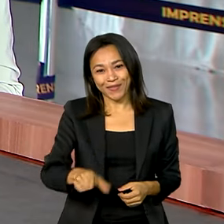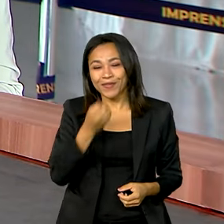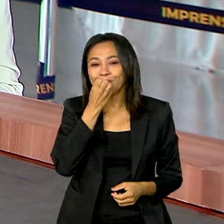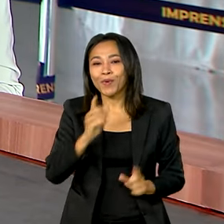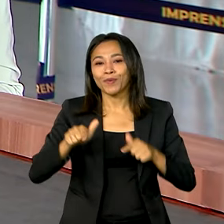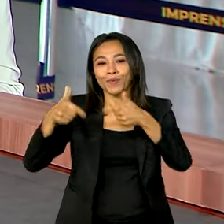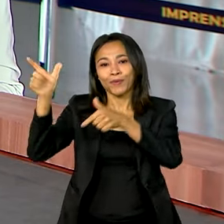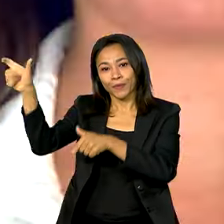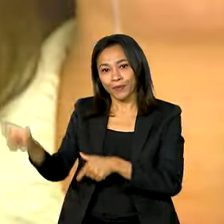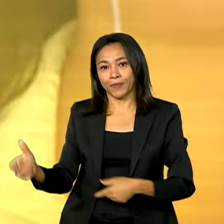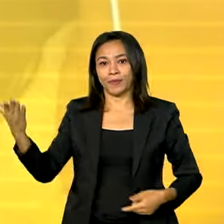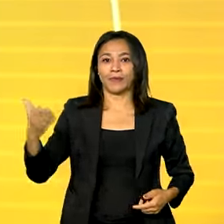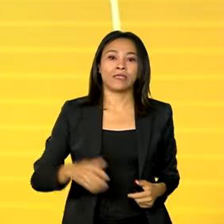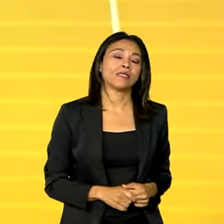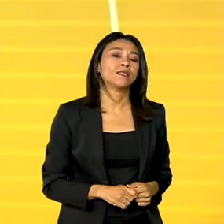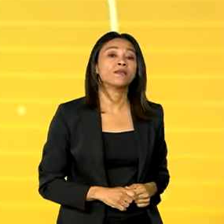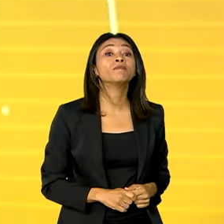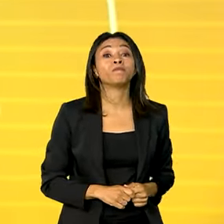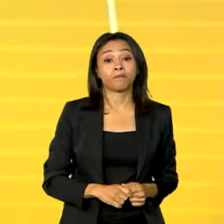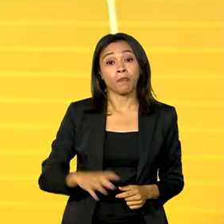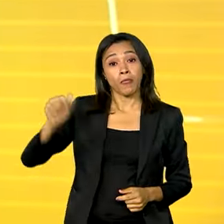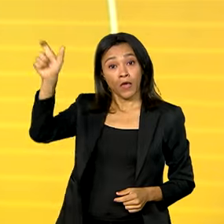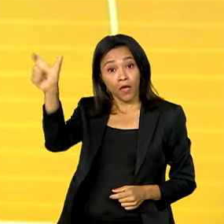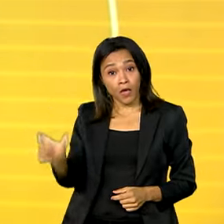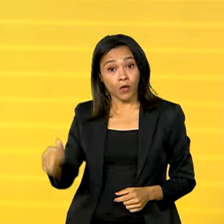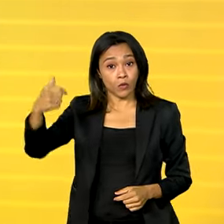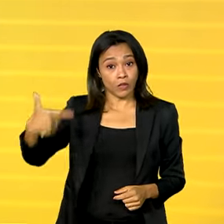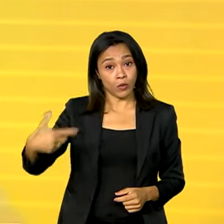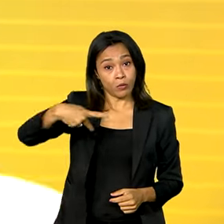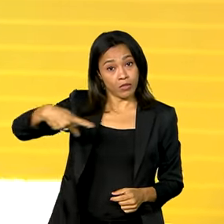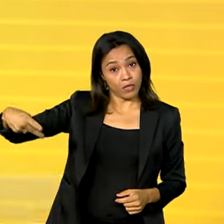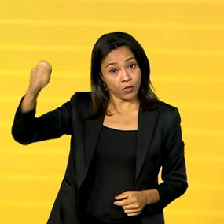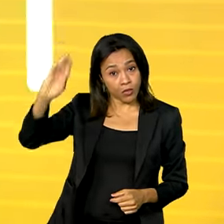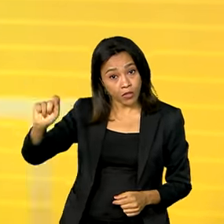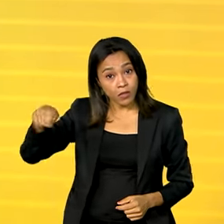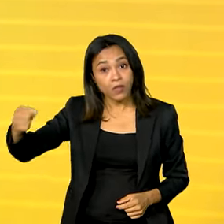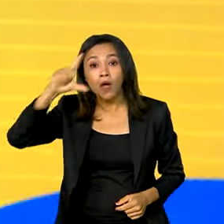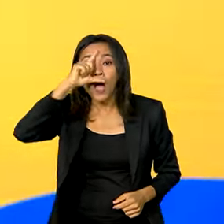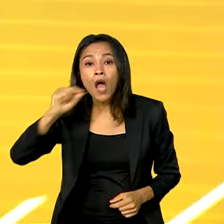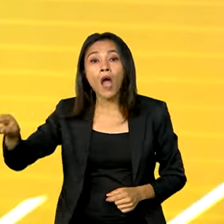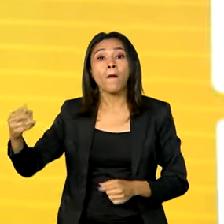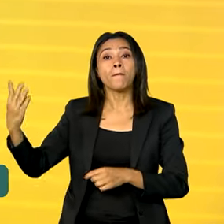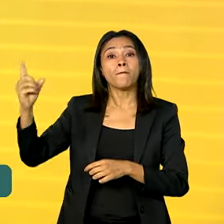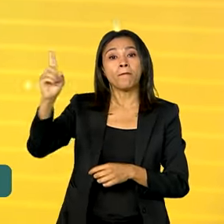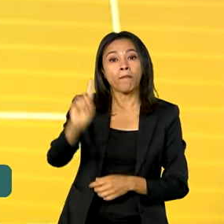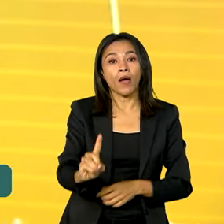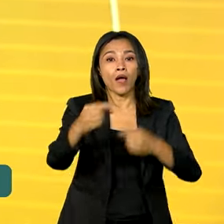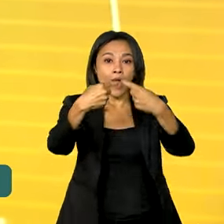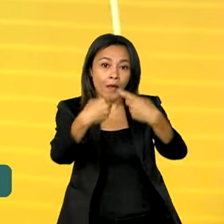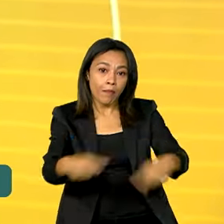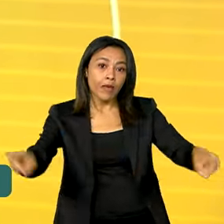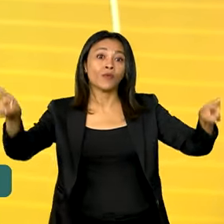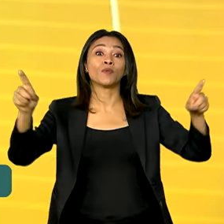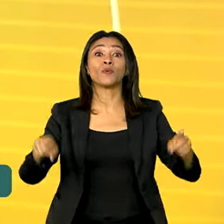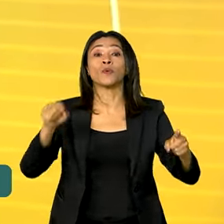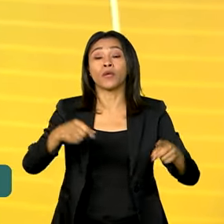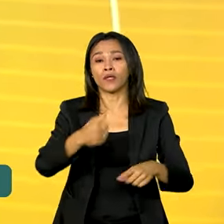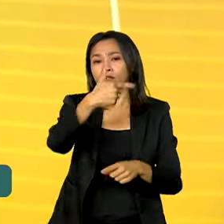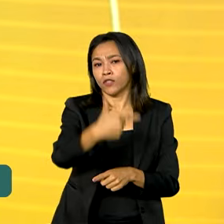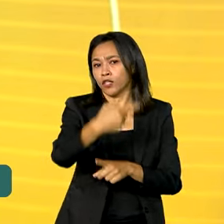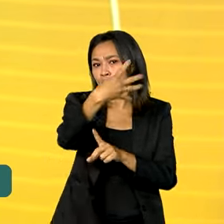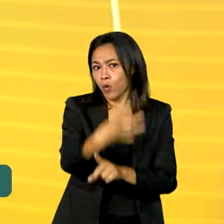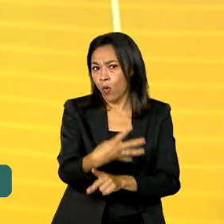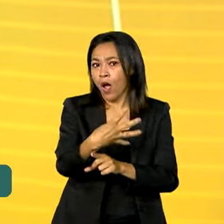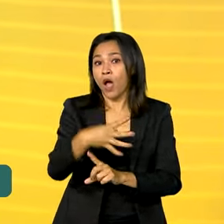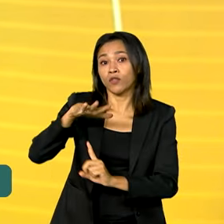trabalho para você. O vice-presidente Geraldo Alckmin participou da abertura oficial do 24º Salão Internacional do